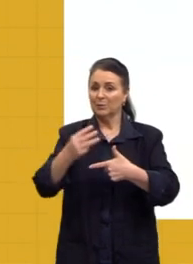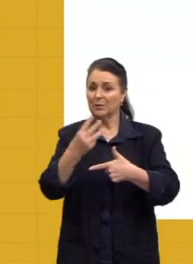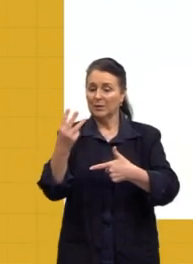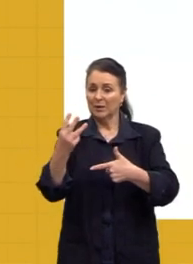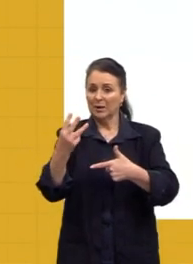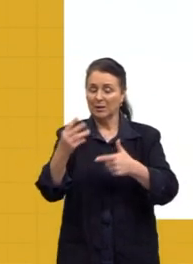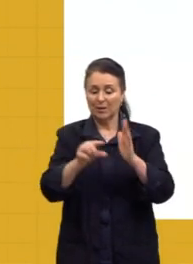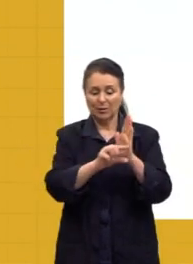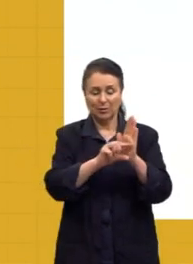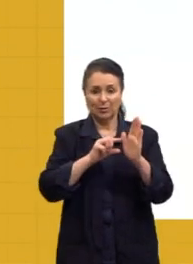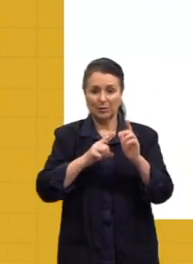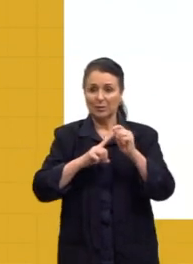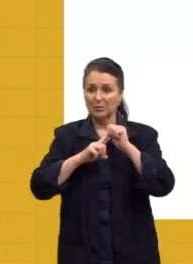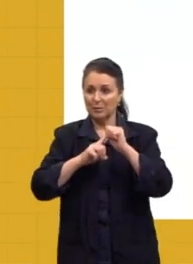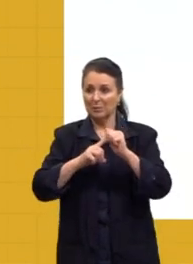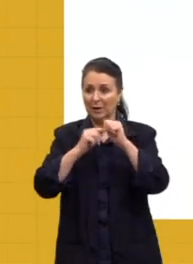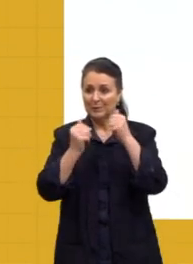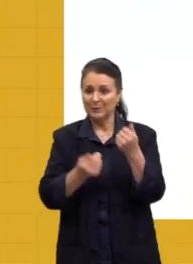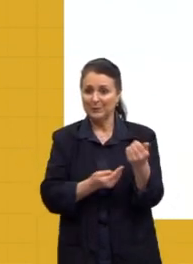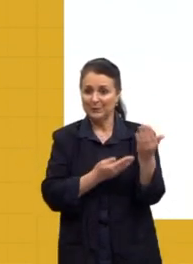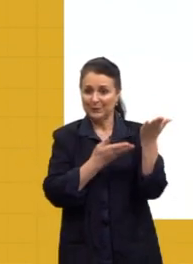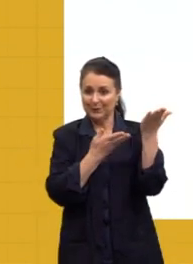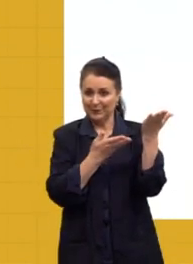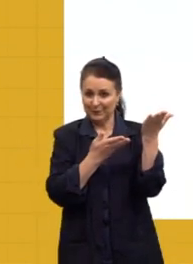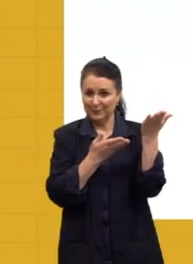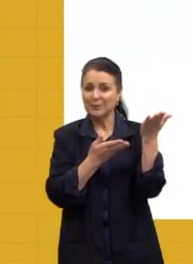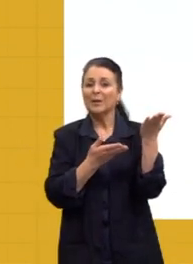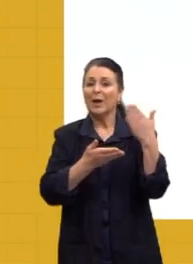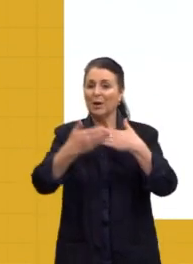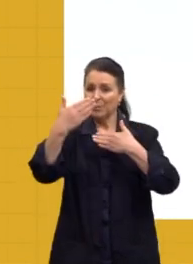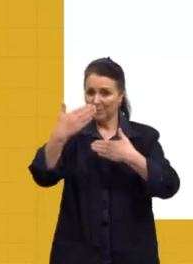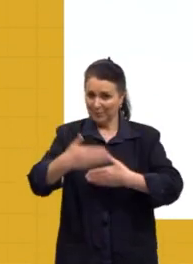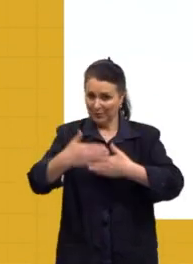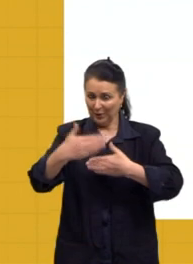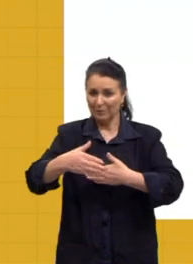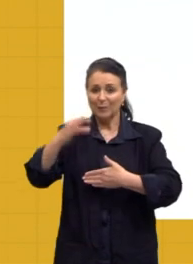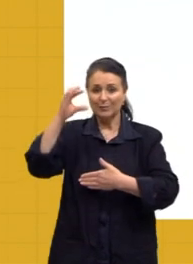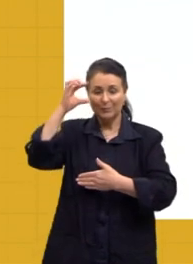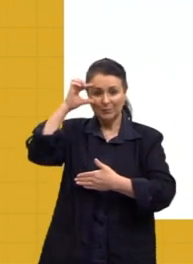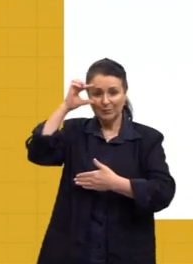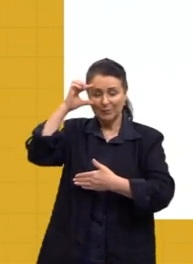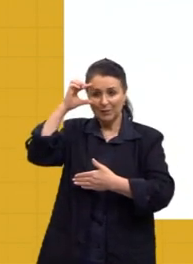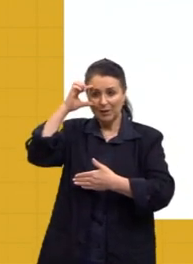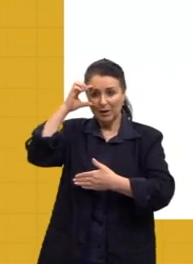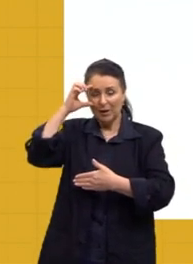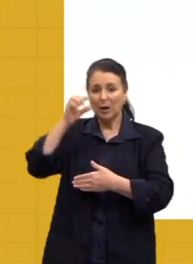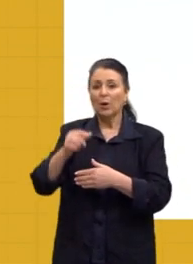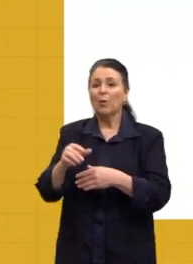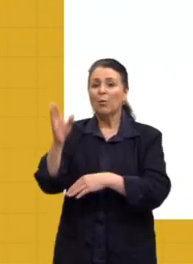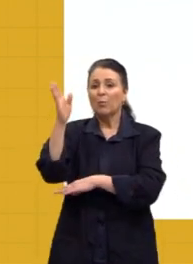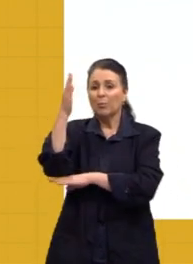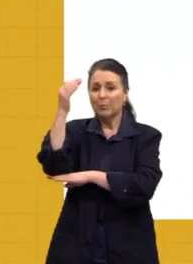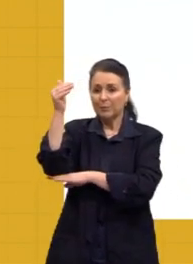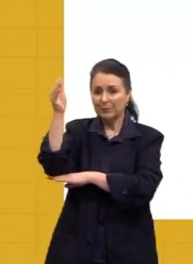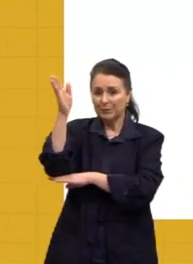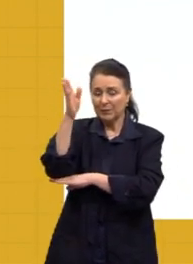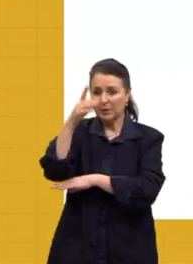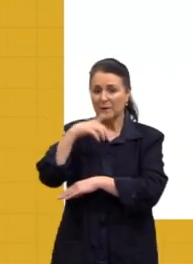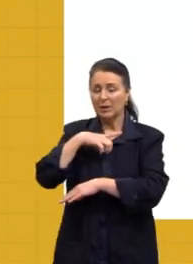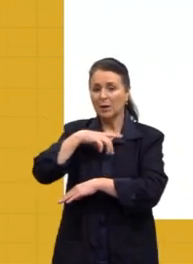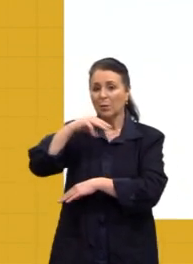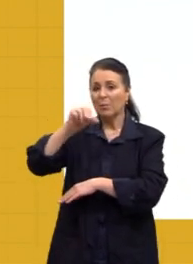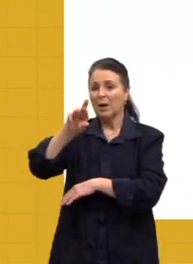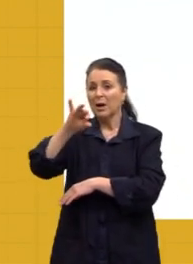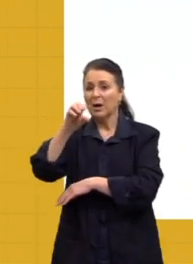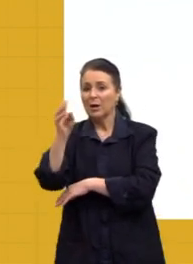bastante conhecidos e são os que mais caem lá no Enem, que é o Oswald de Andrade, o Manuel Bandeira e o Mário de Andrade. Aqui nós